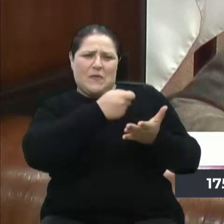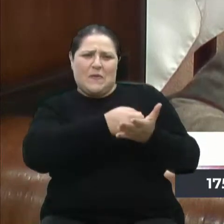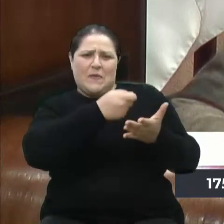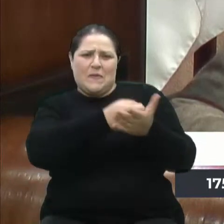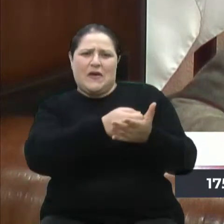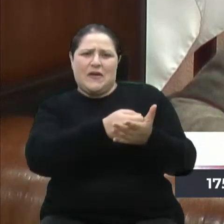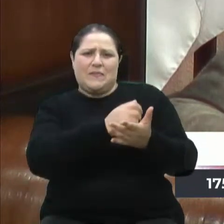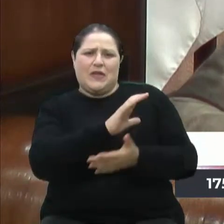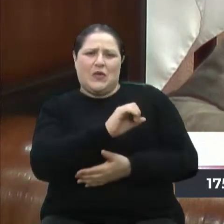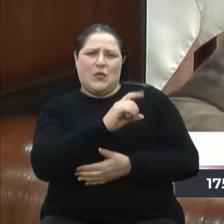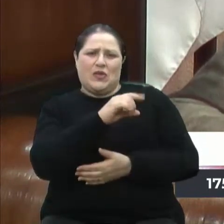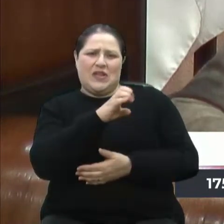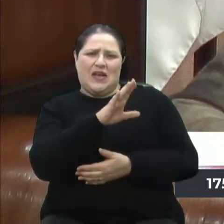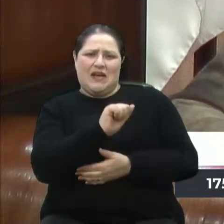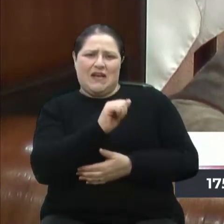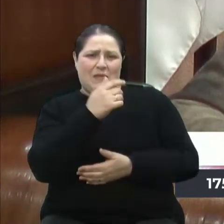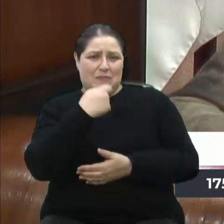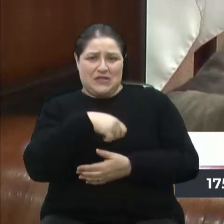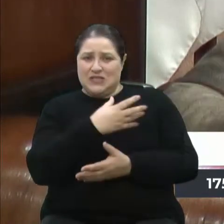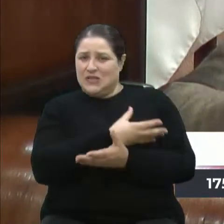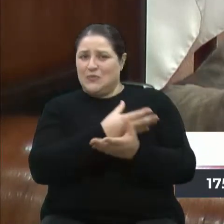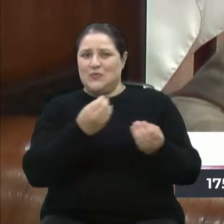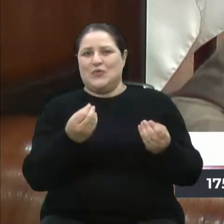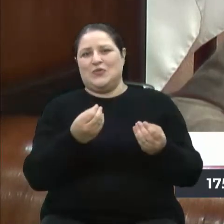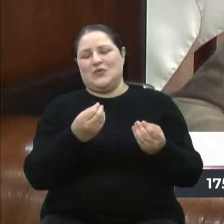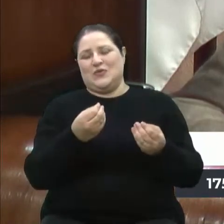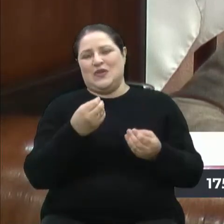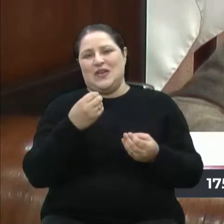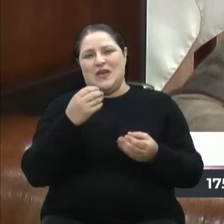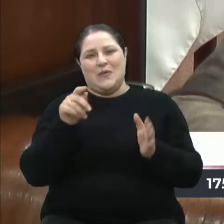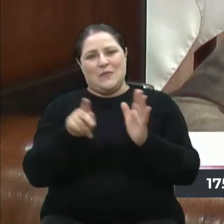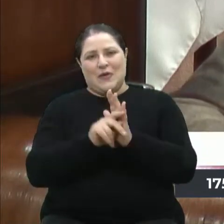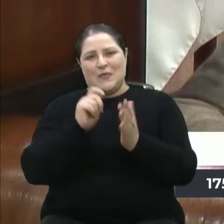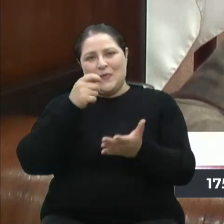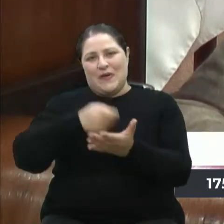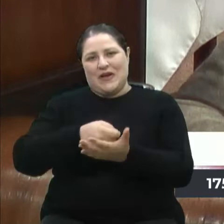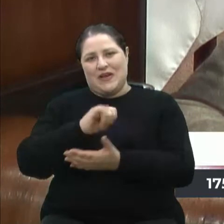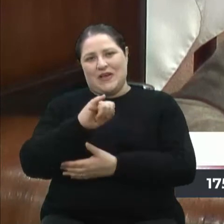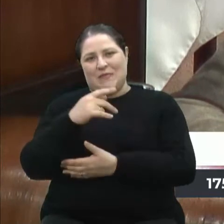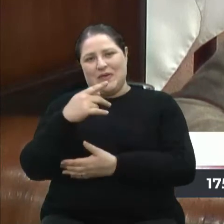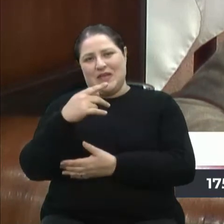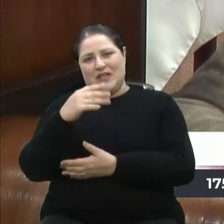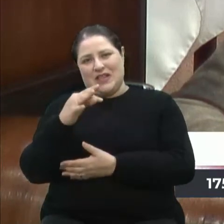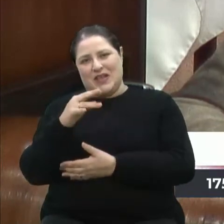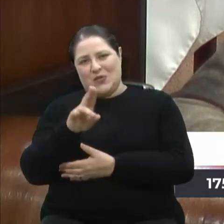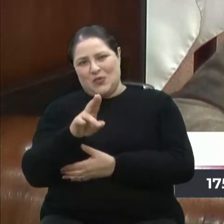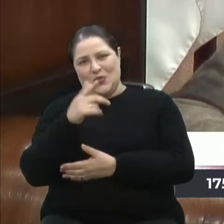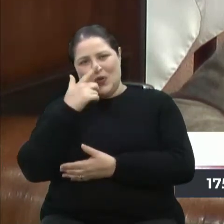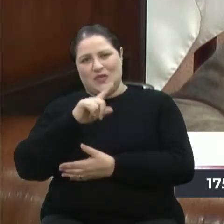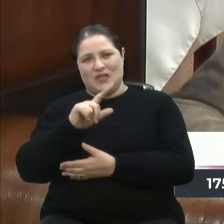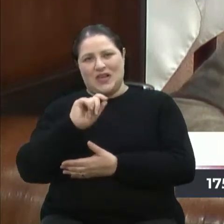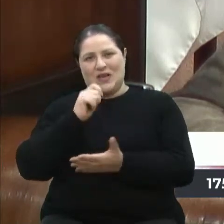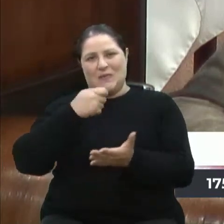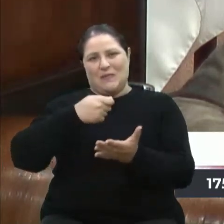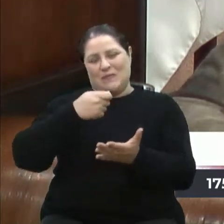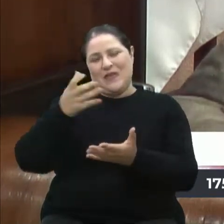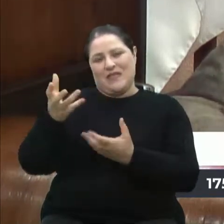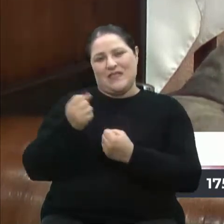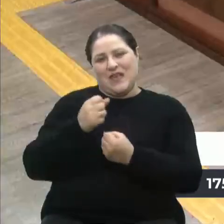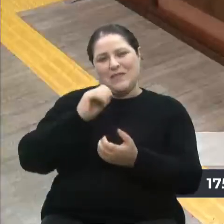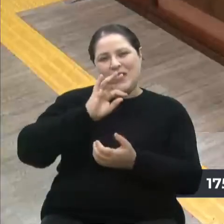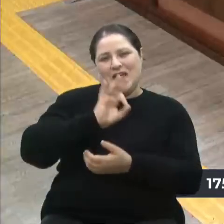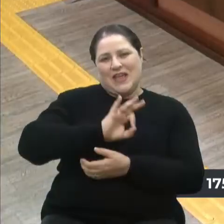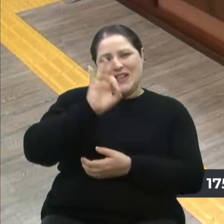codeca, que precisa muito e que, através do IPTU, tem a taxa da coleta. Parabéns à Secretaria do Urbanismo. Com